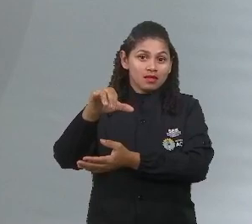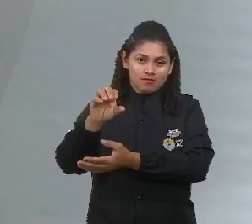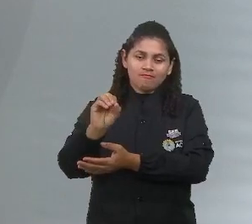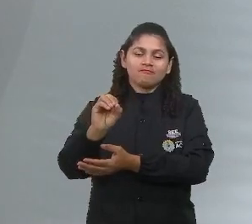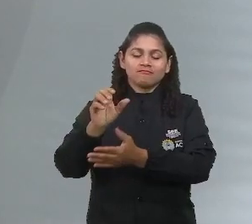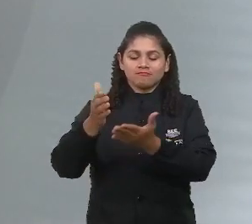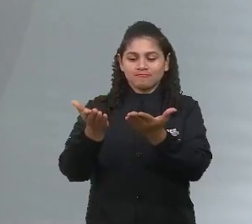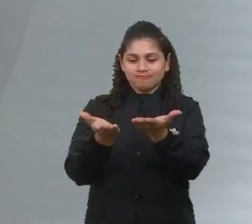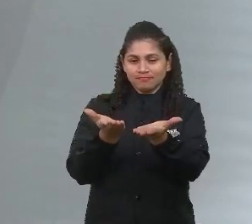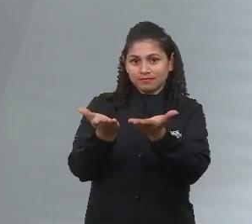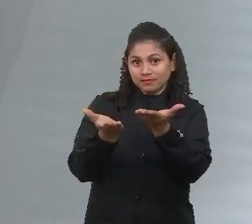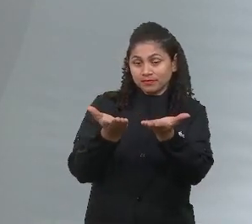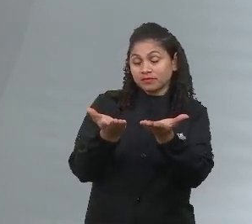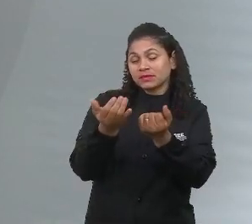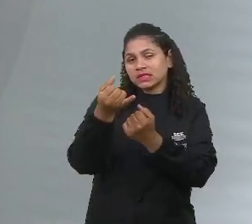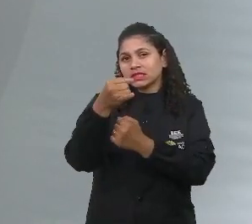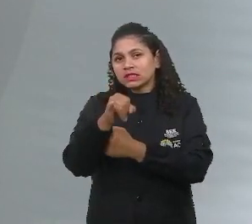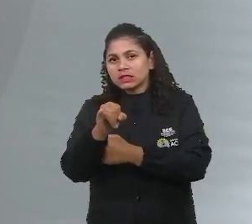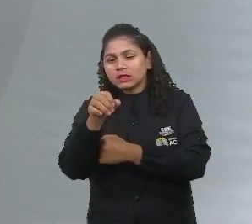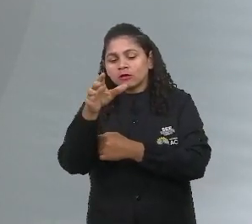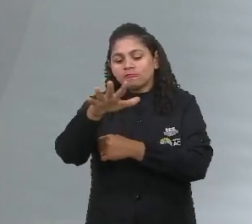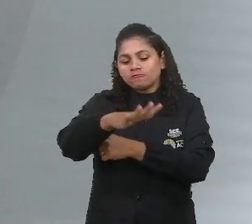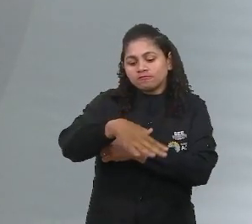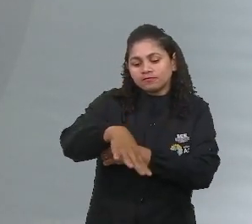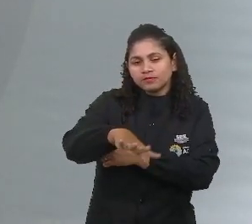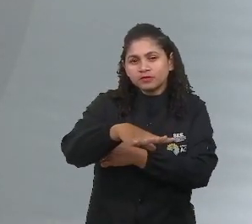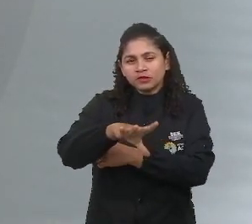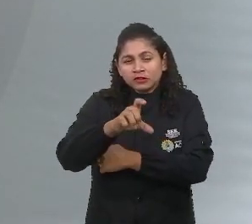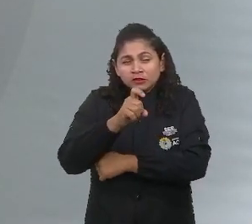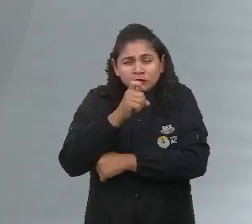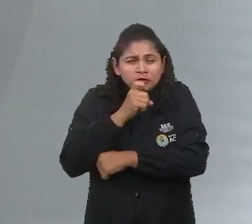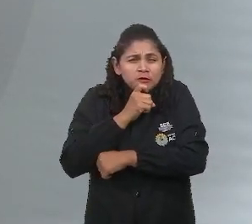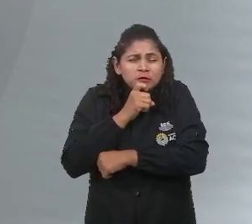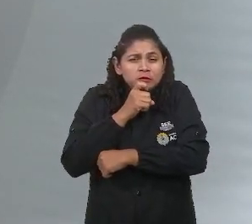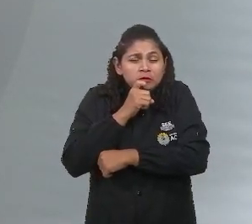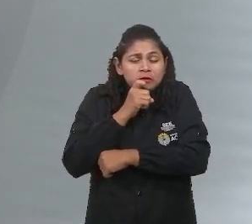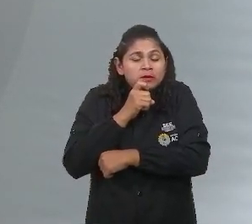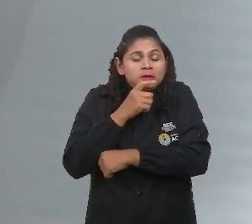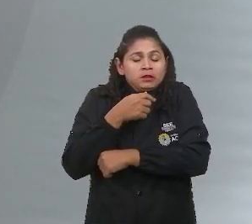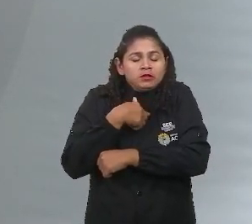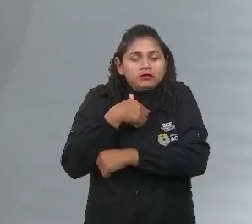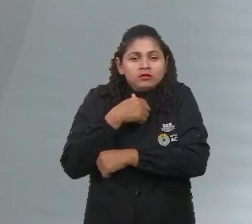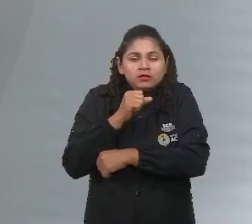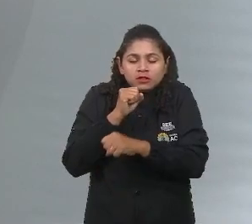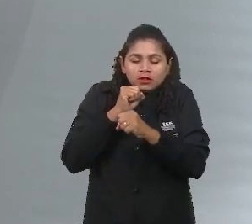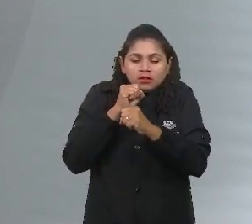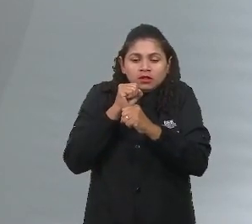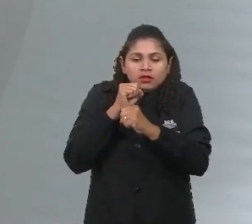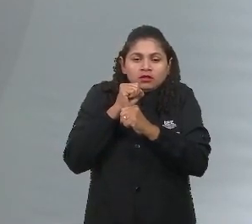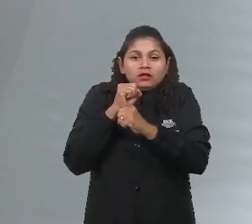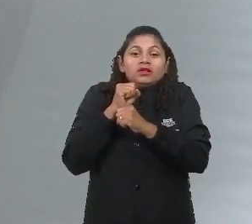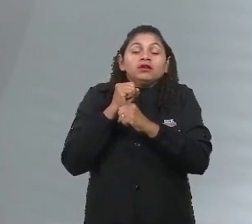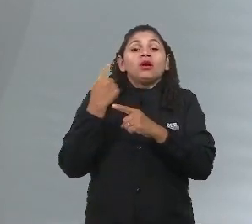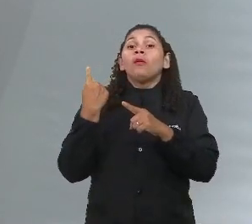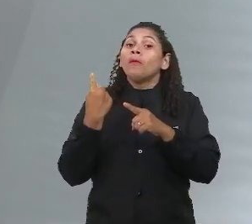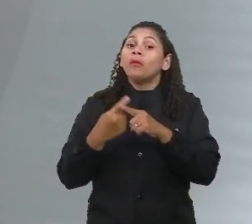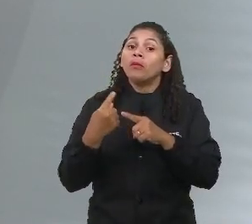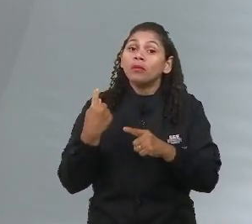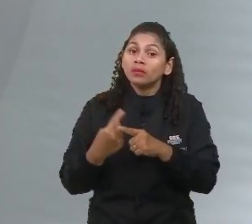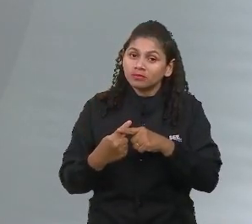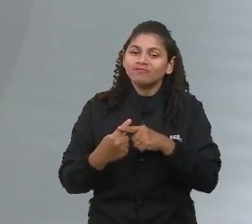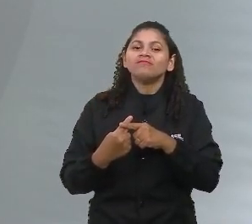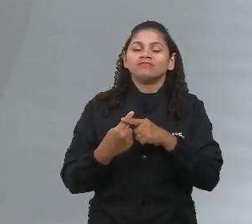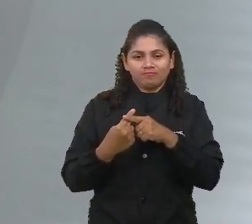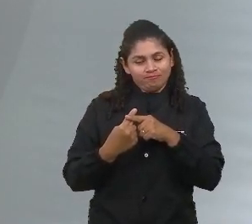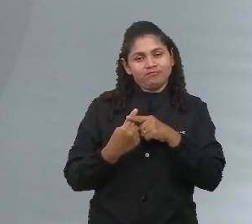em um ambiente extremamente frio, eu começo a me tremer. Eu começo a me tremer por quê? Porque eu